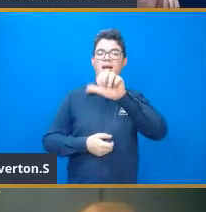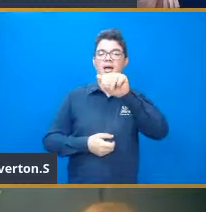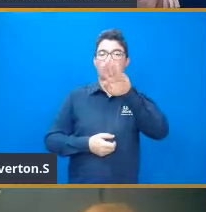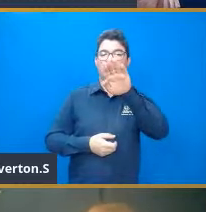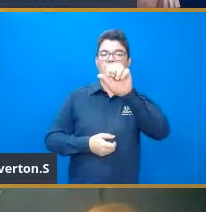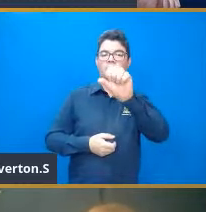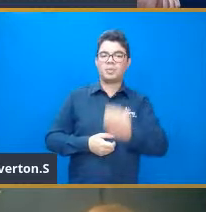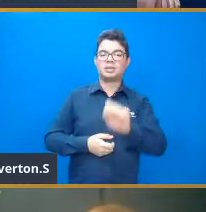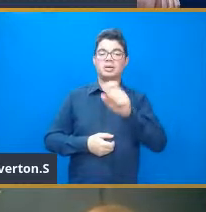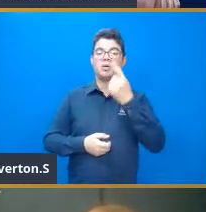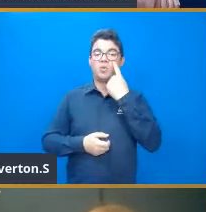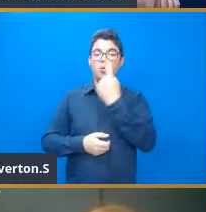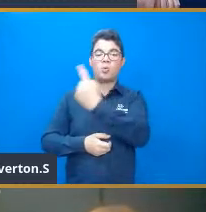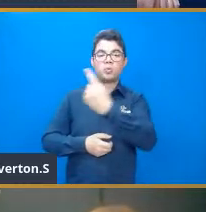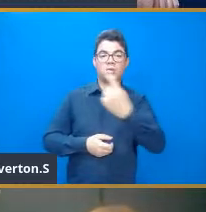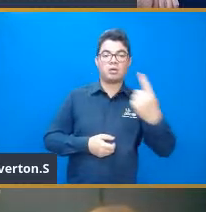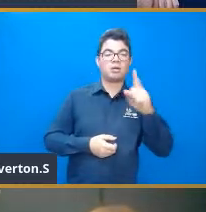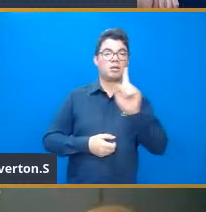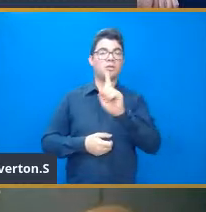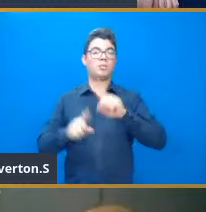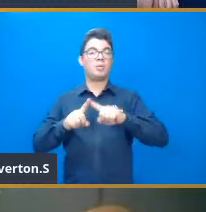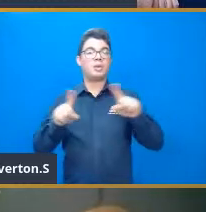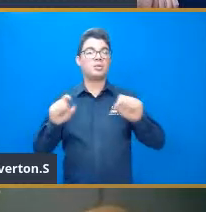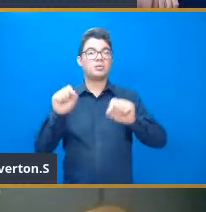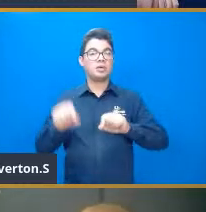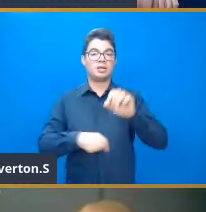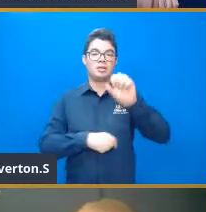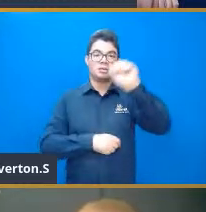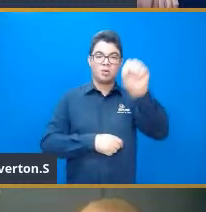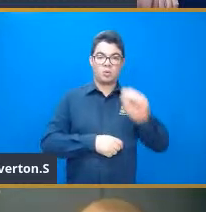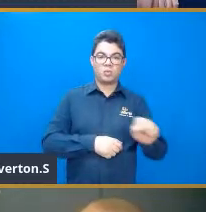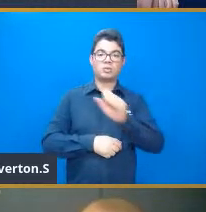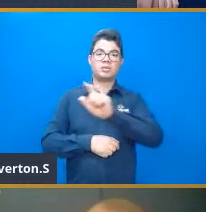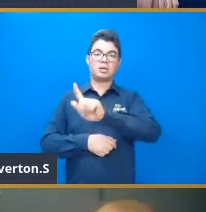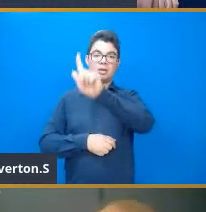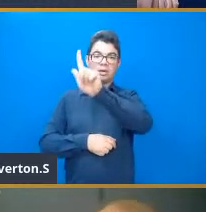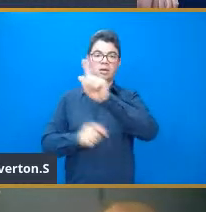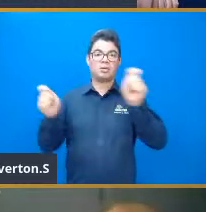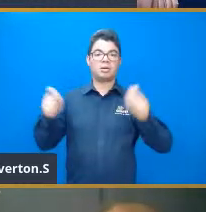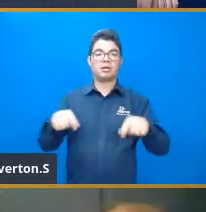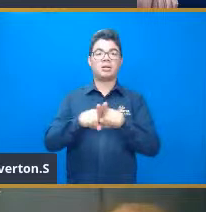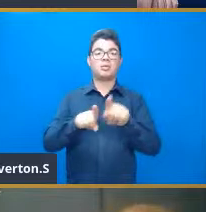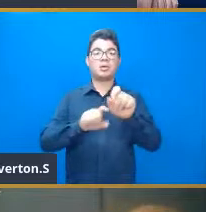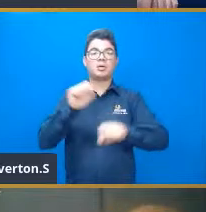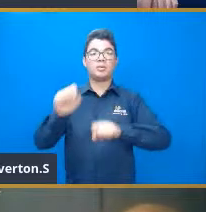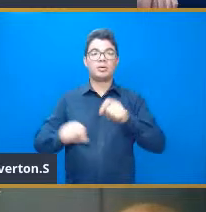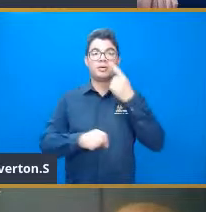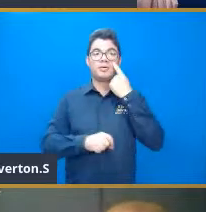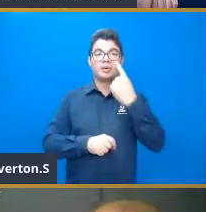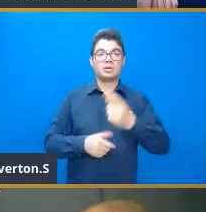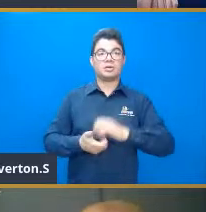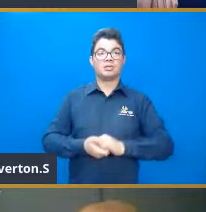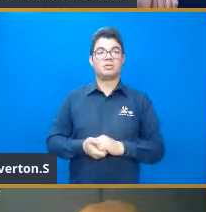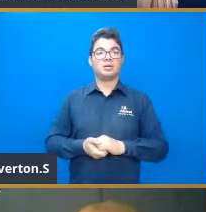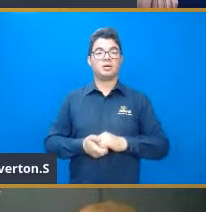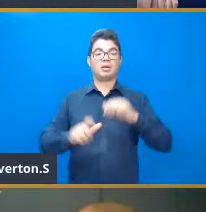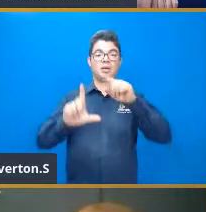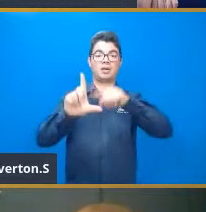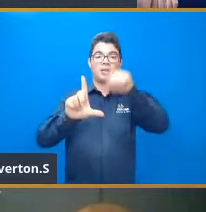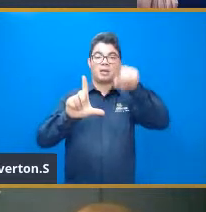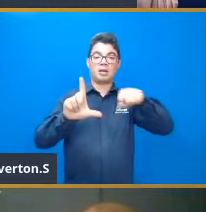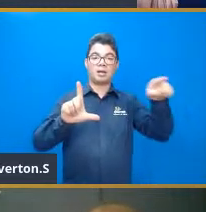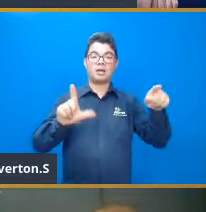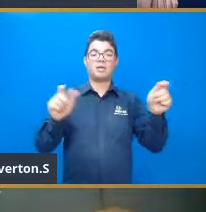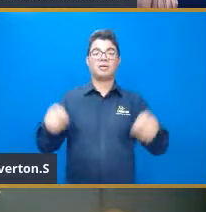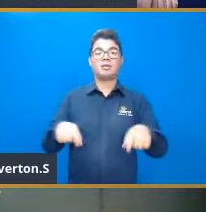coloquei as unidades, né, mas são segundos e gramas. E o objetivo aqui, nesse caso, inicialmente, fazer um gráfico representando, então, essas